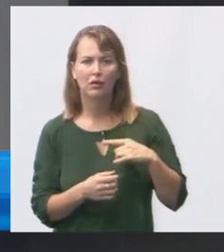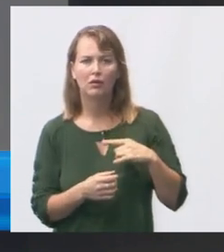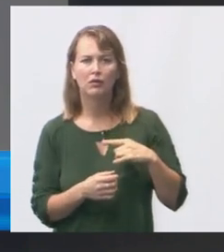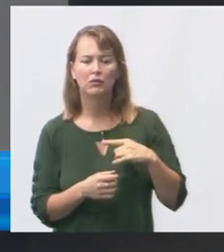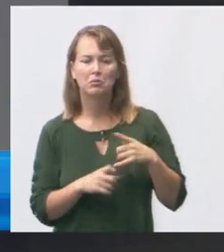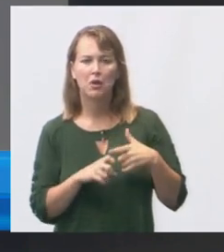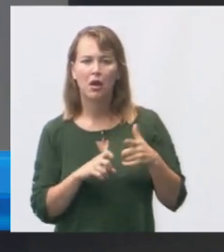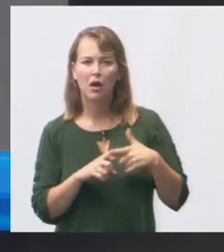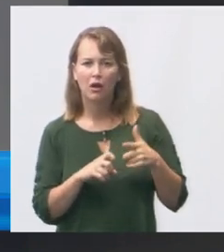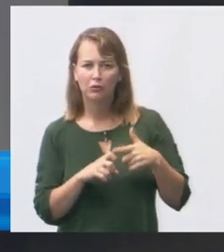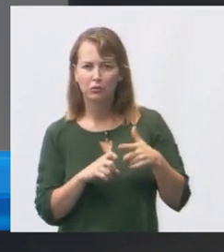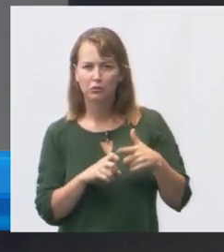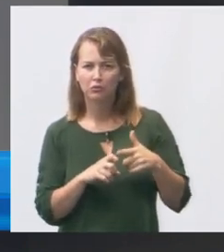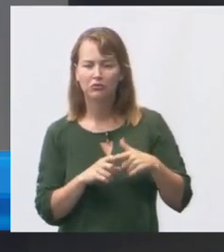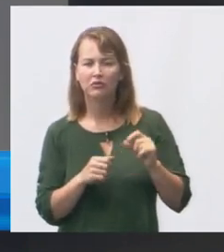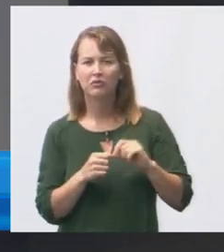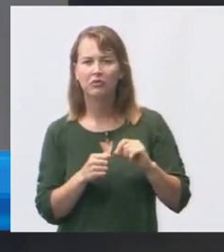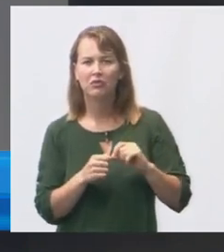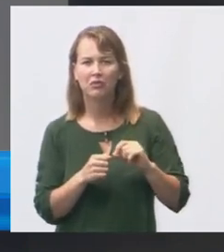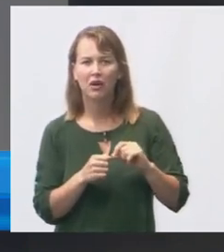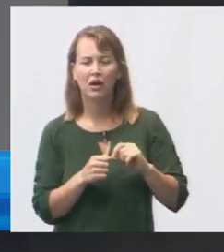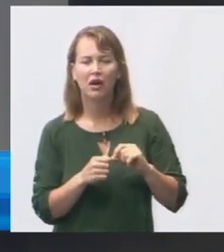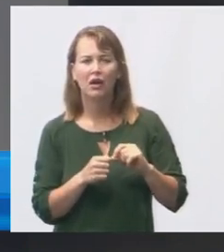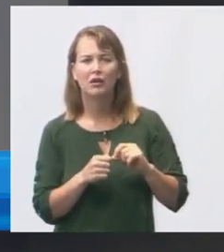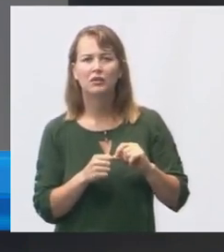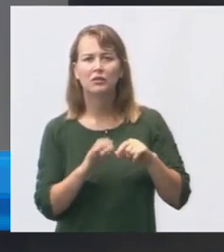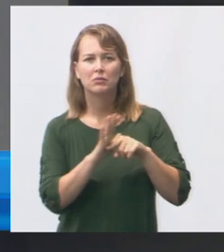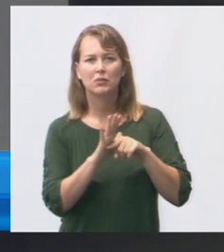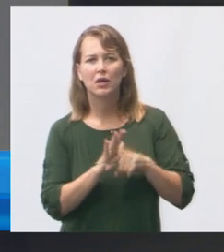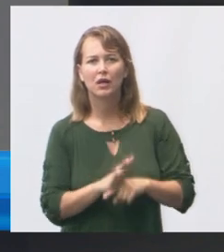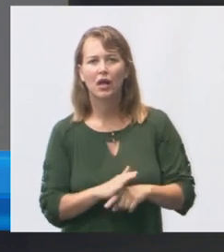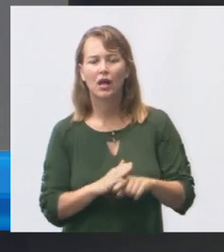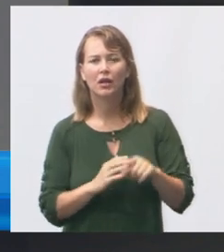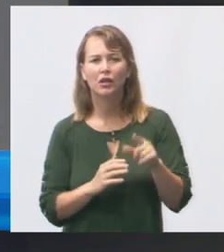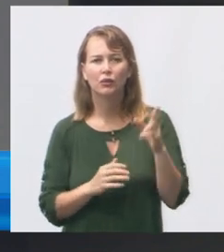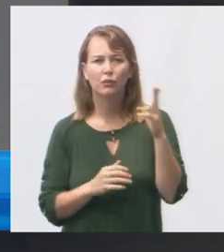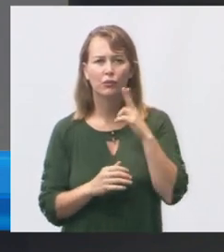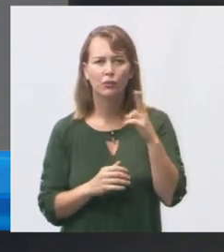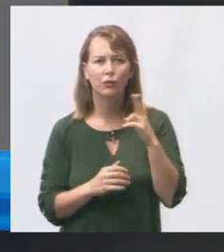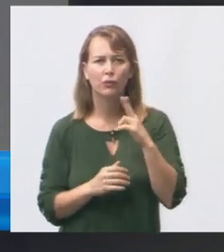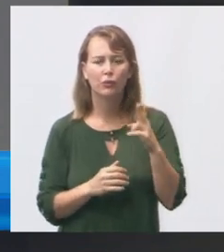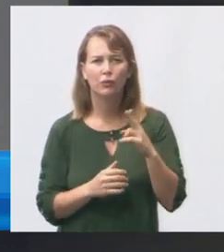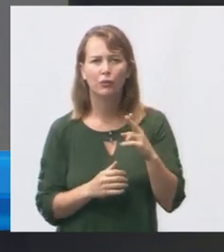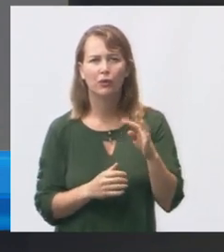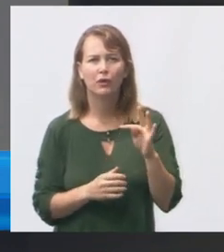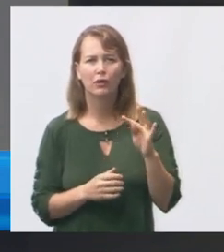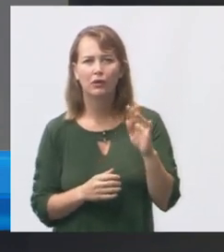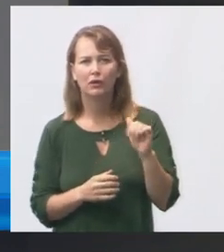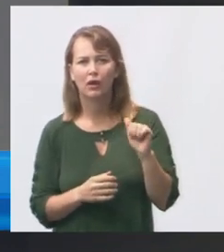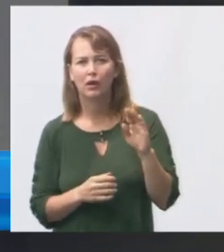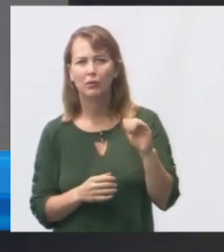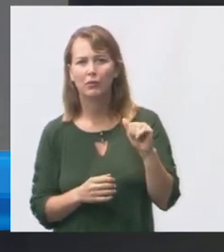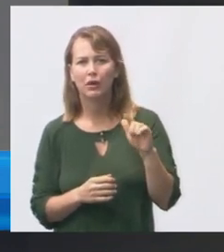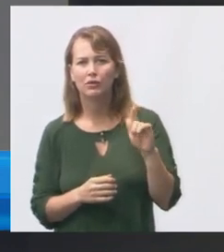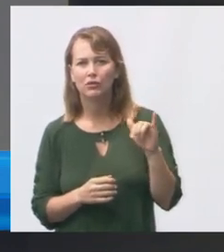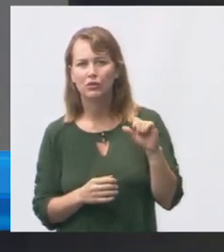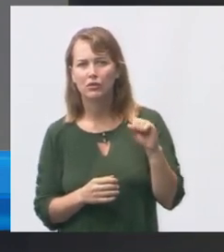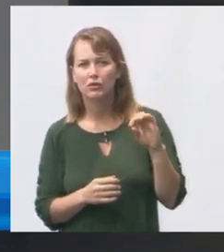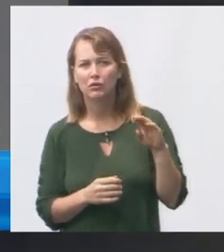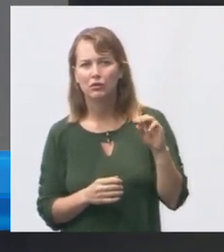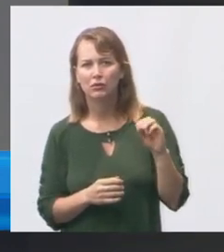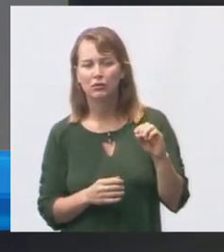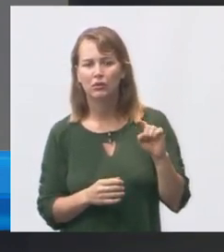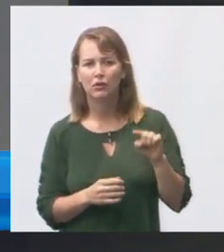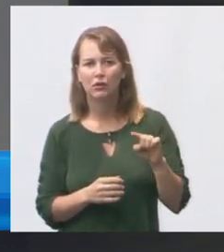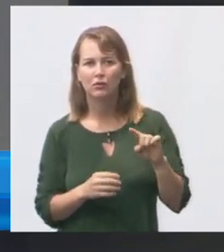são realizados grupos de tabagismo mulher aqui a está fazendo um relatório desse pra frente a começou a fazer um relatório